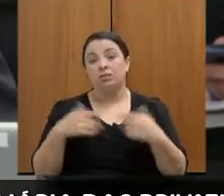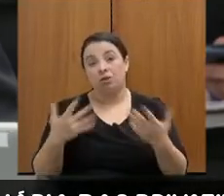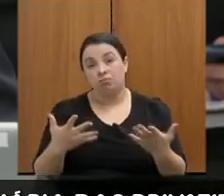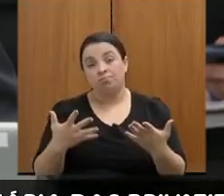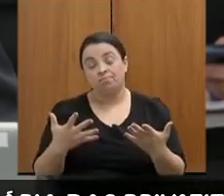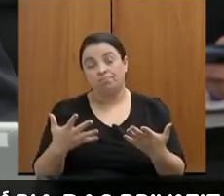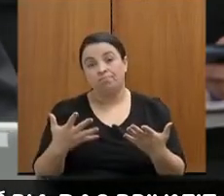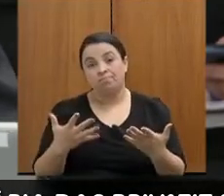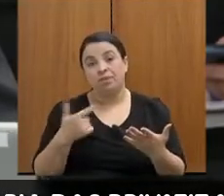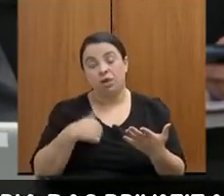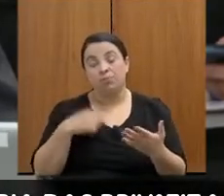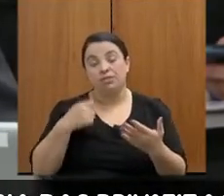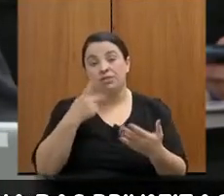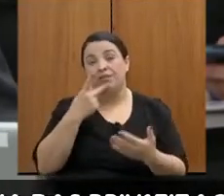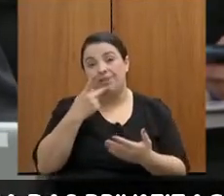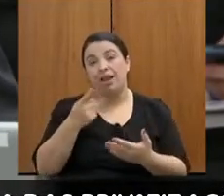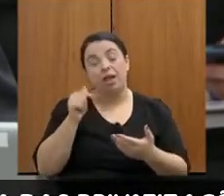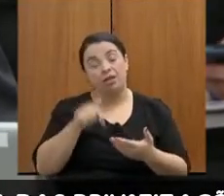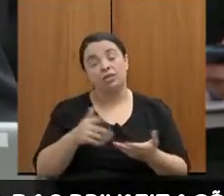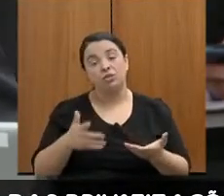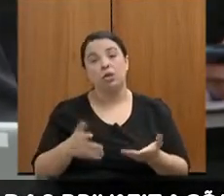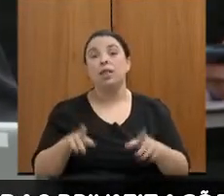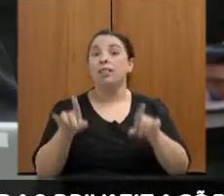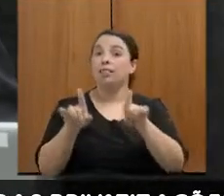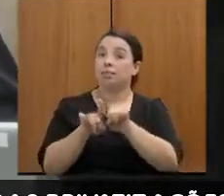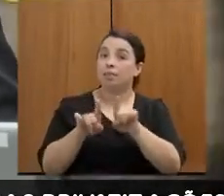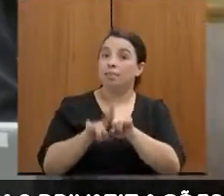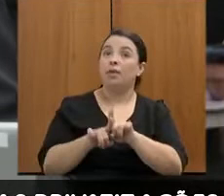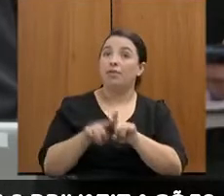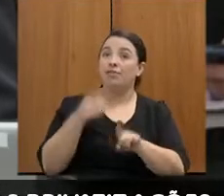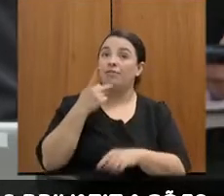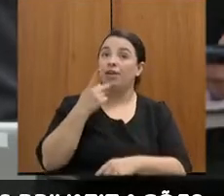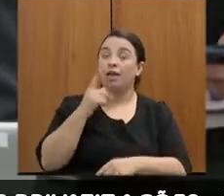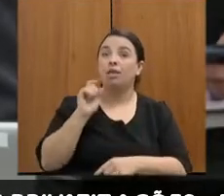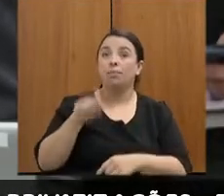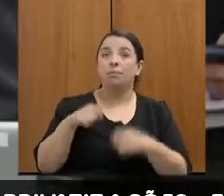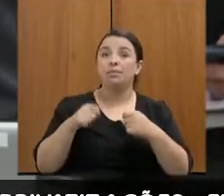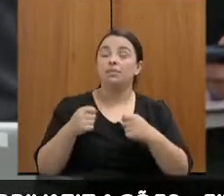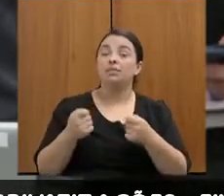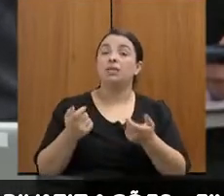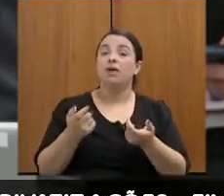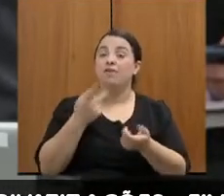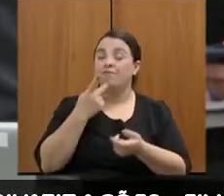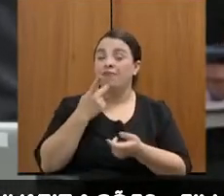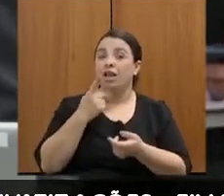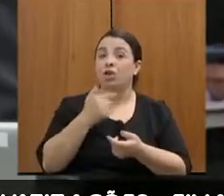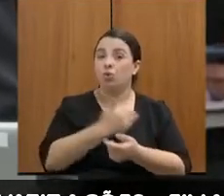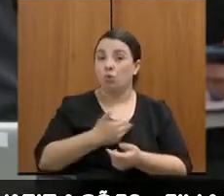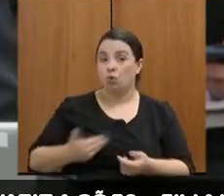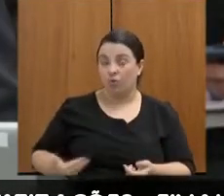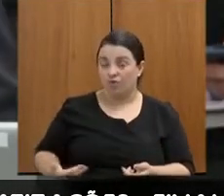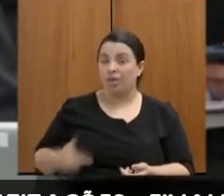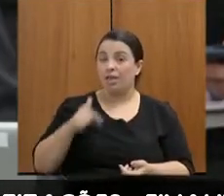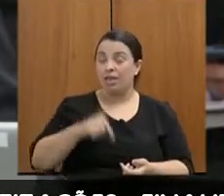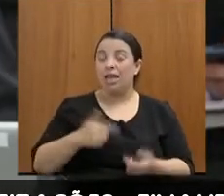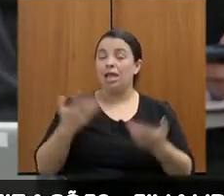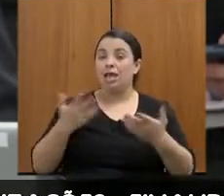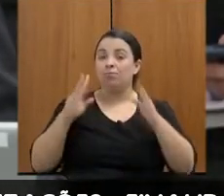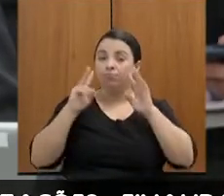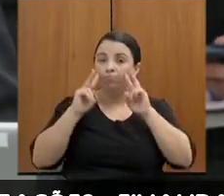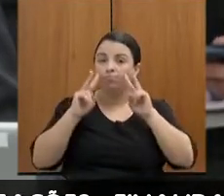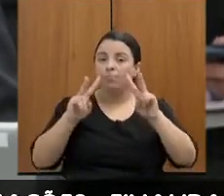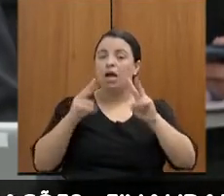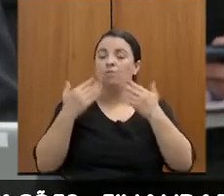de fato, não posso deixar de considerar isso, bem como tem que ponderar aqui também que um governo que preza por transparência